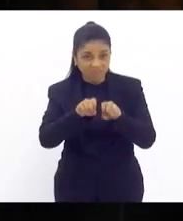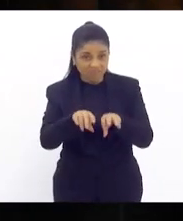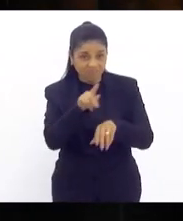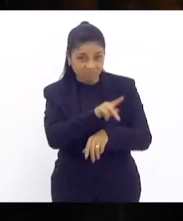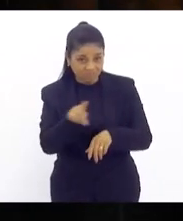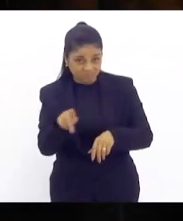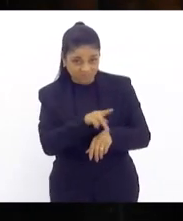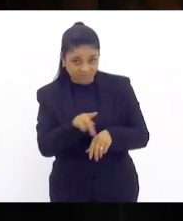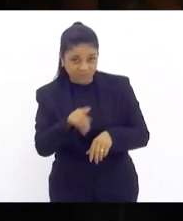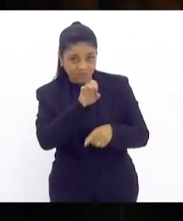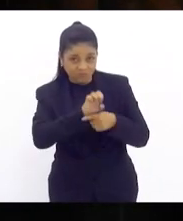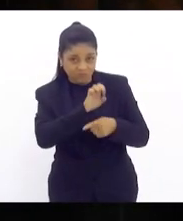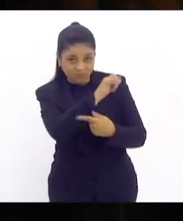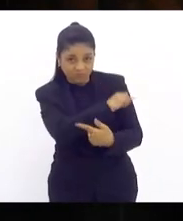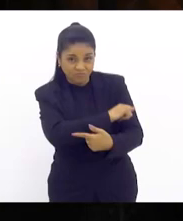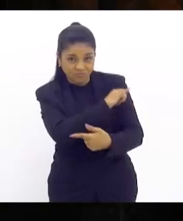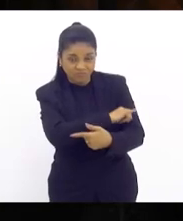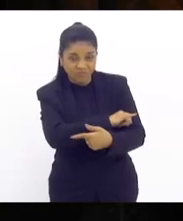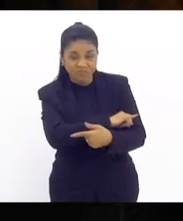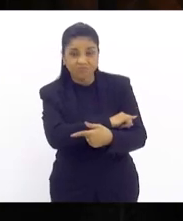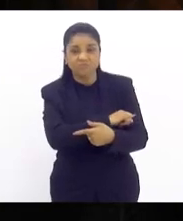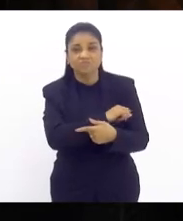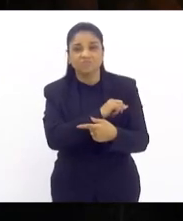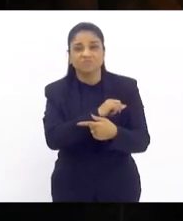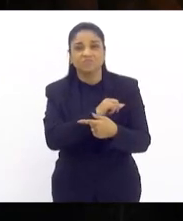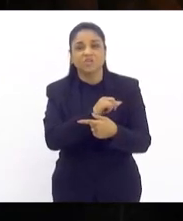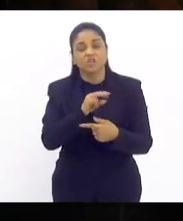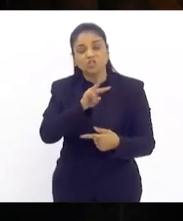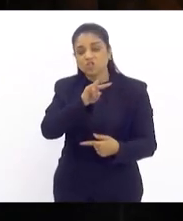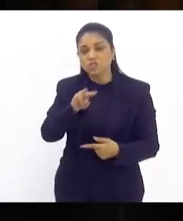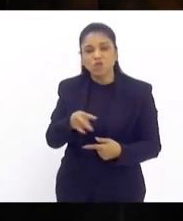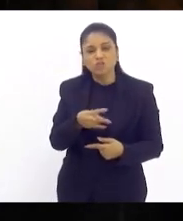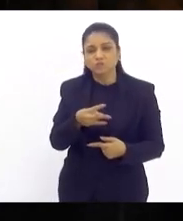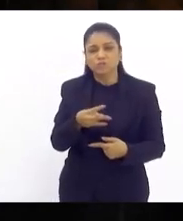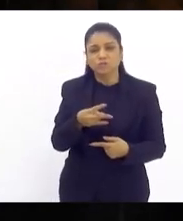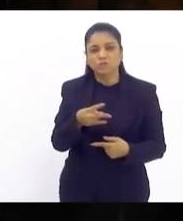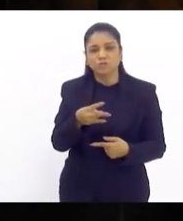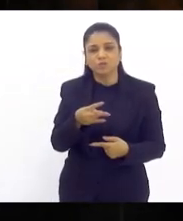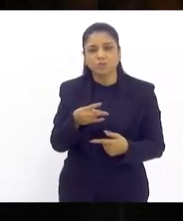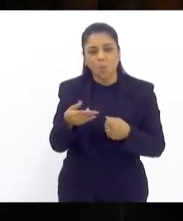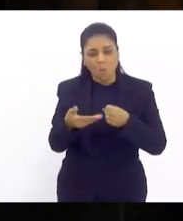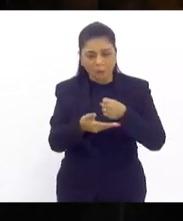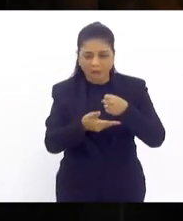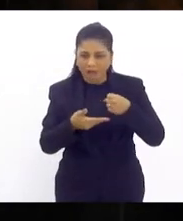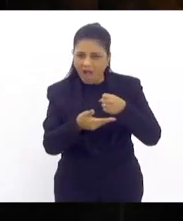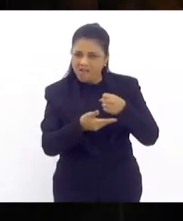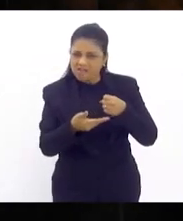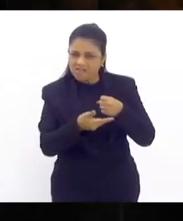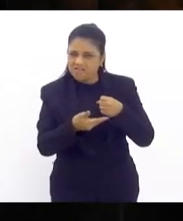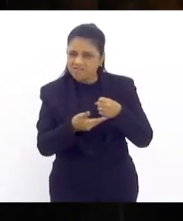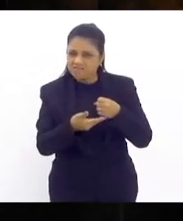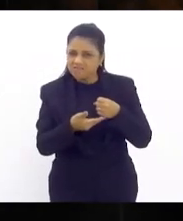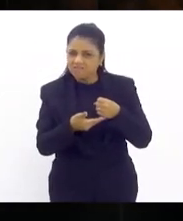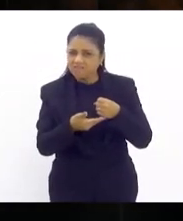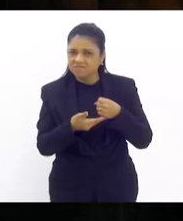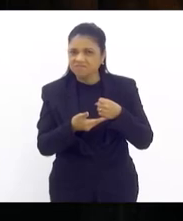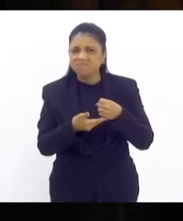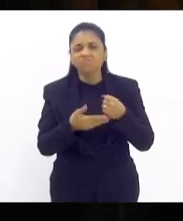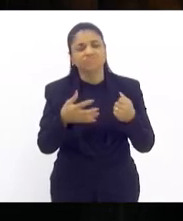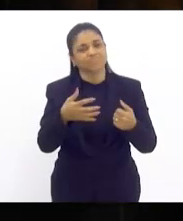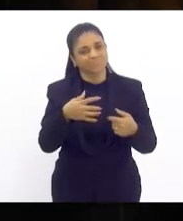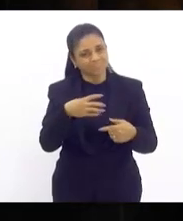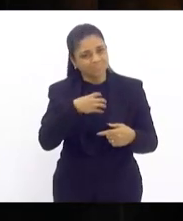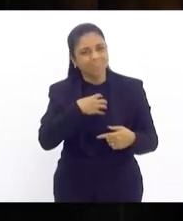tem aí um gap de pelo menos 2 mil reais de salário base então nesse sentido é